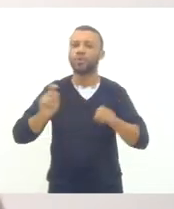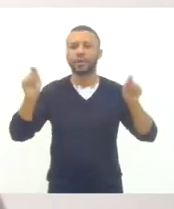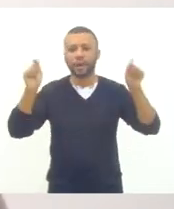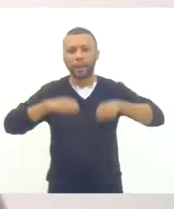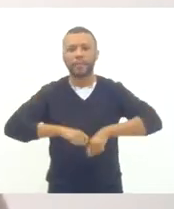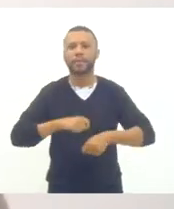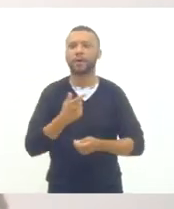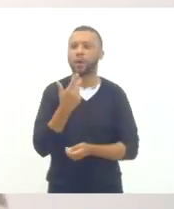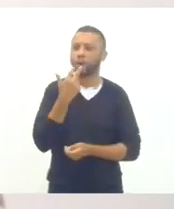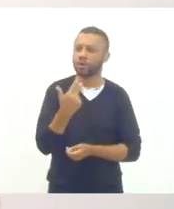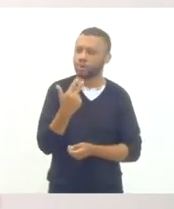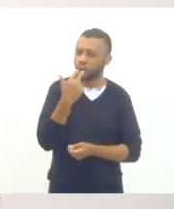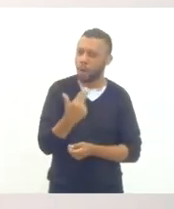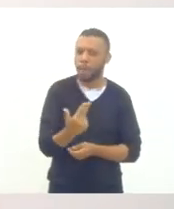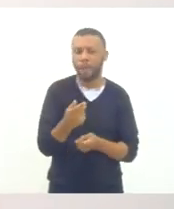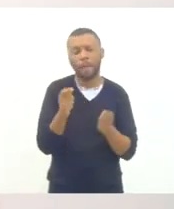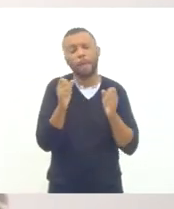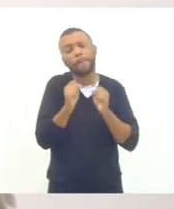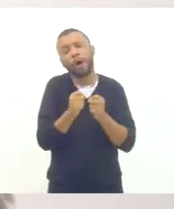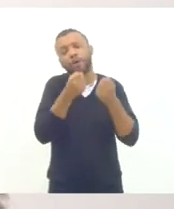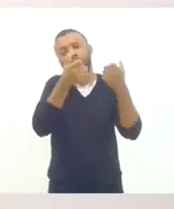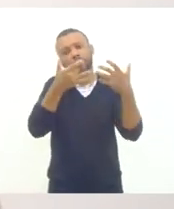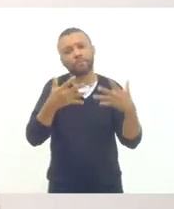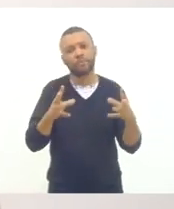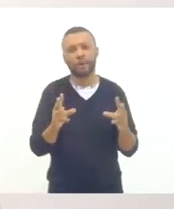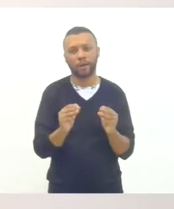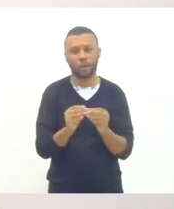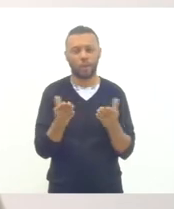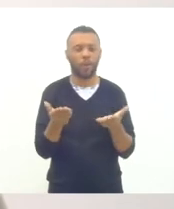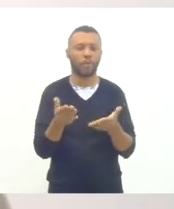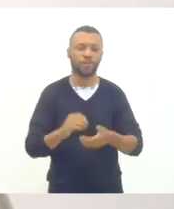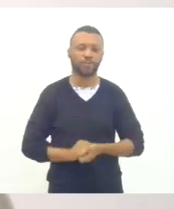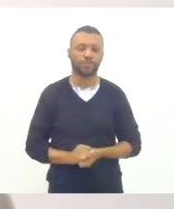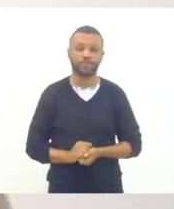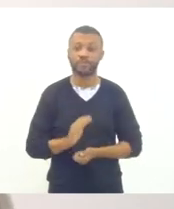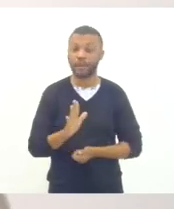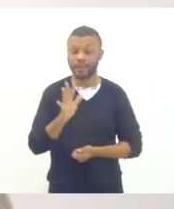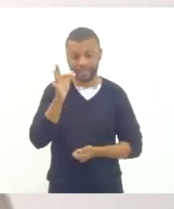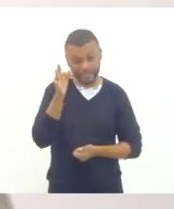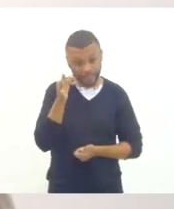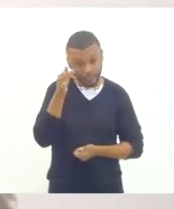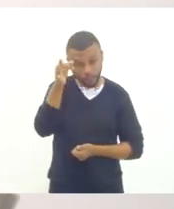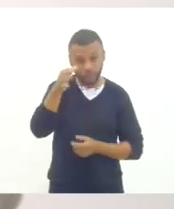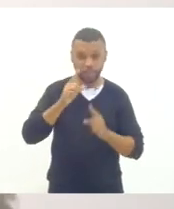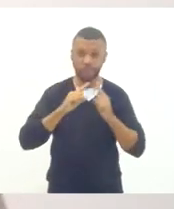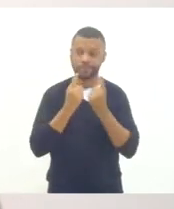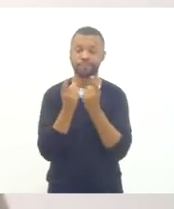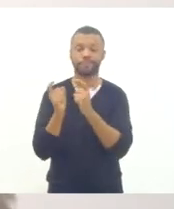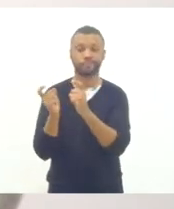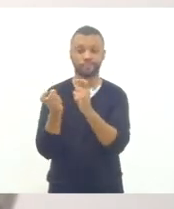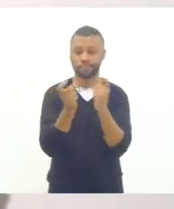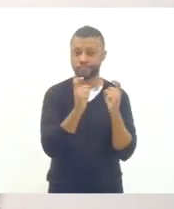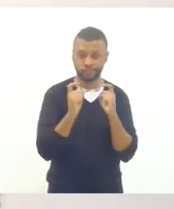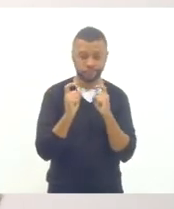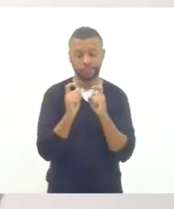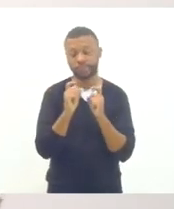e é o que eu posso dizer hoje. Mas na próxima audiência, se Deus quiser, eu e o José Wilson, que é o